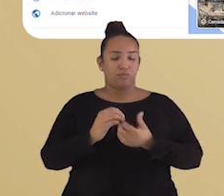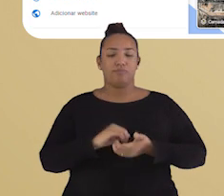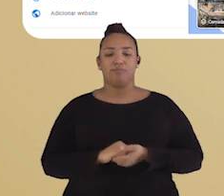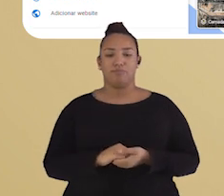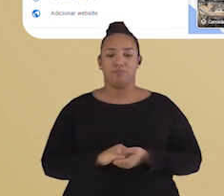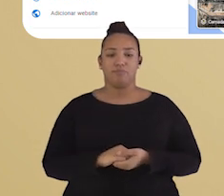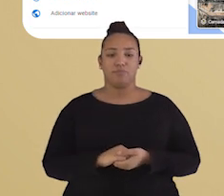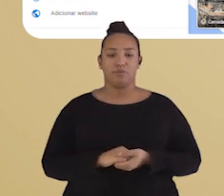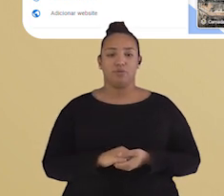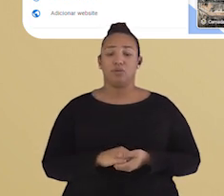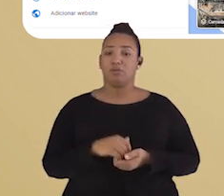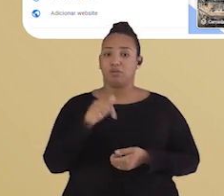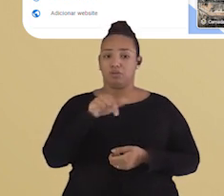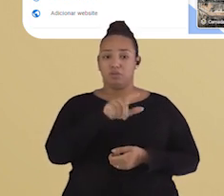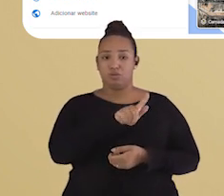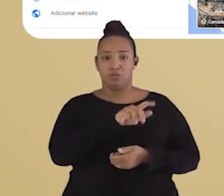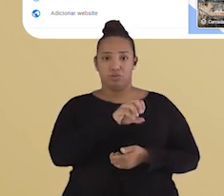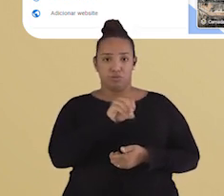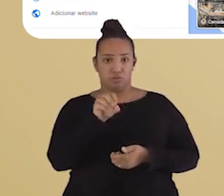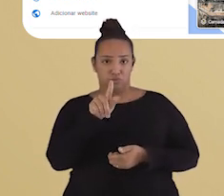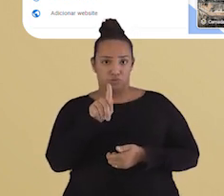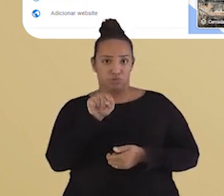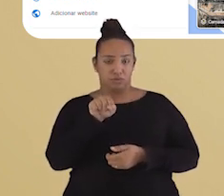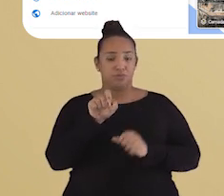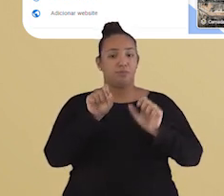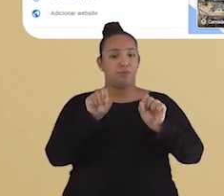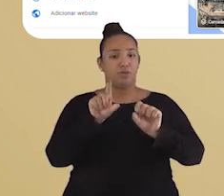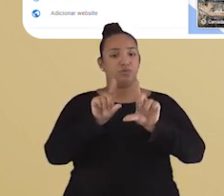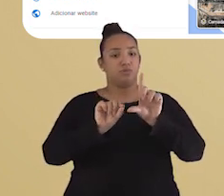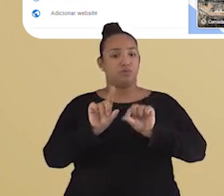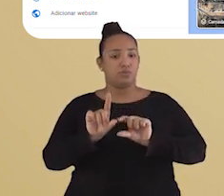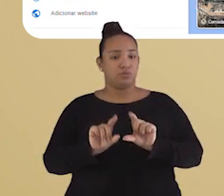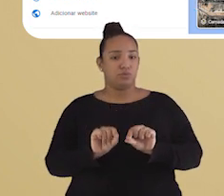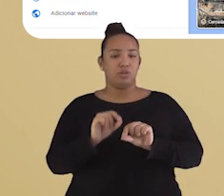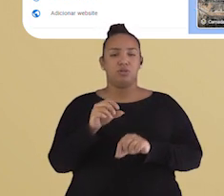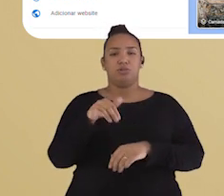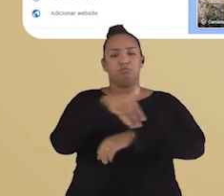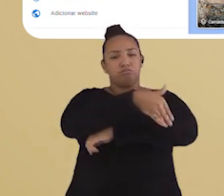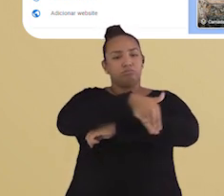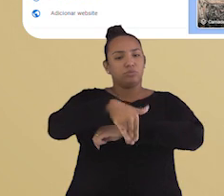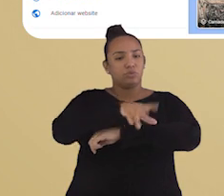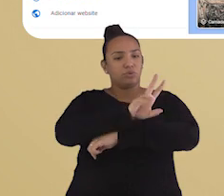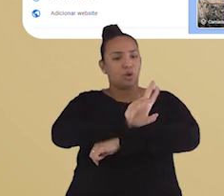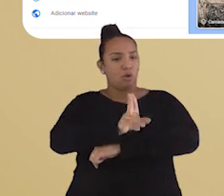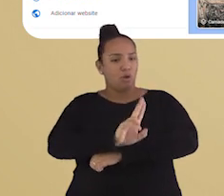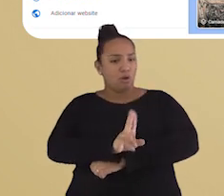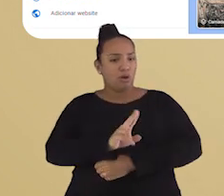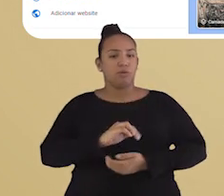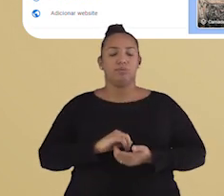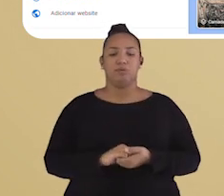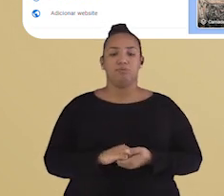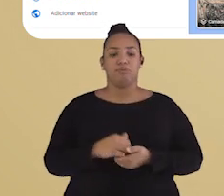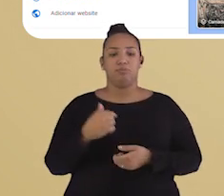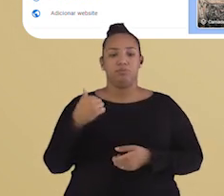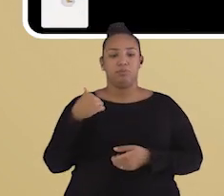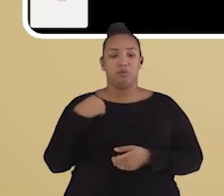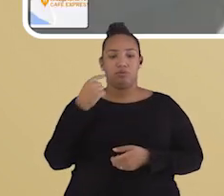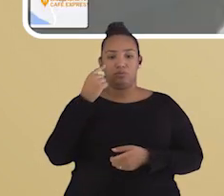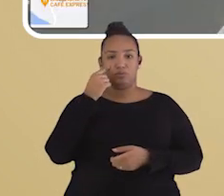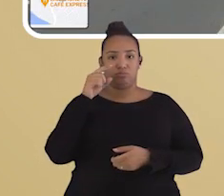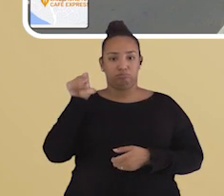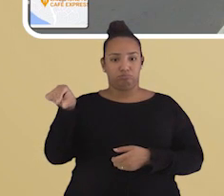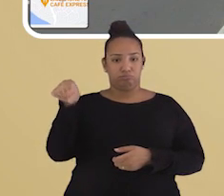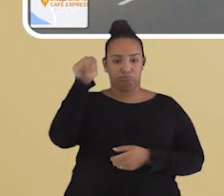no Google, você tem a opção de digitar o endereço. Como eu já sabia o espaço que eu queria ver, fui lá no cantinho inferior direito,